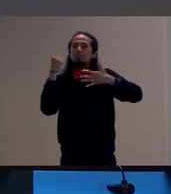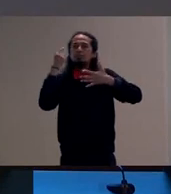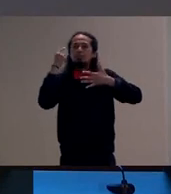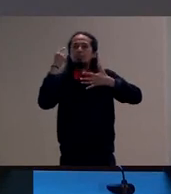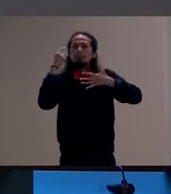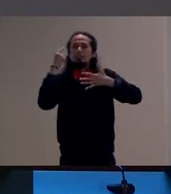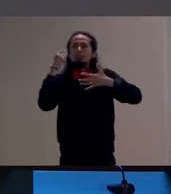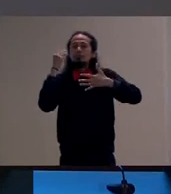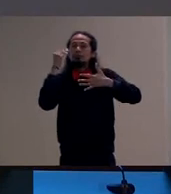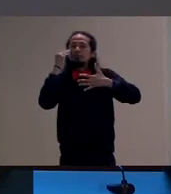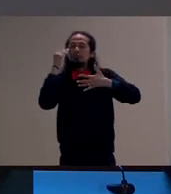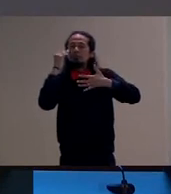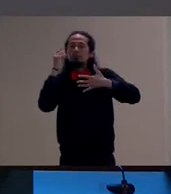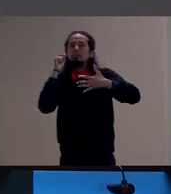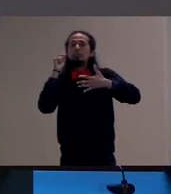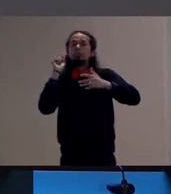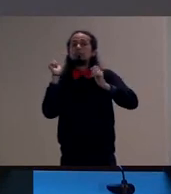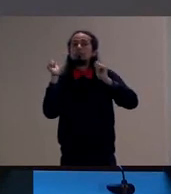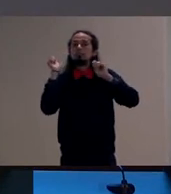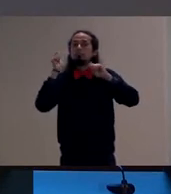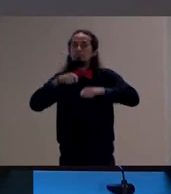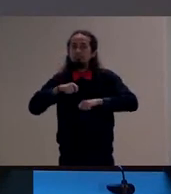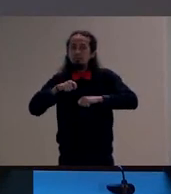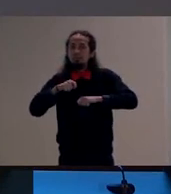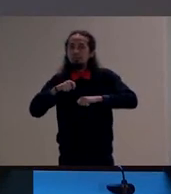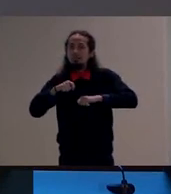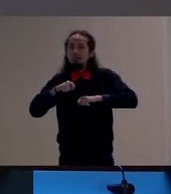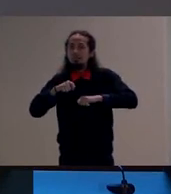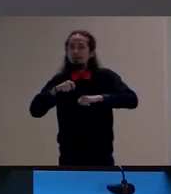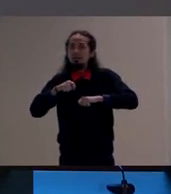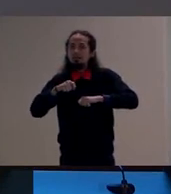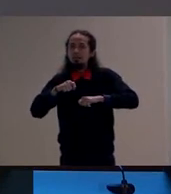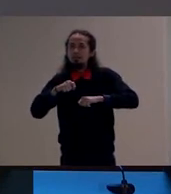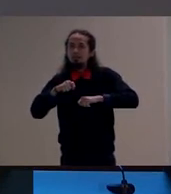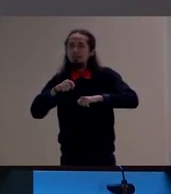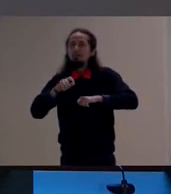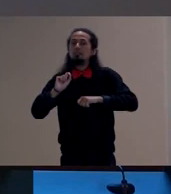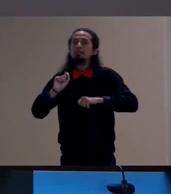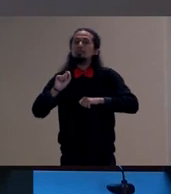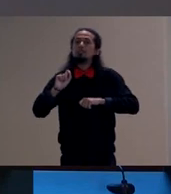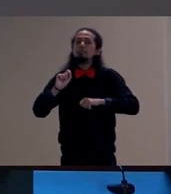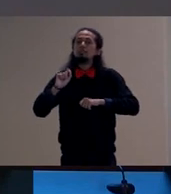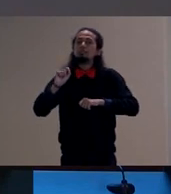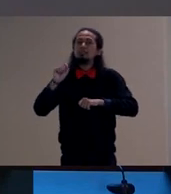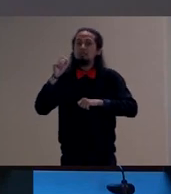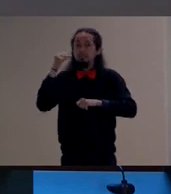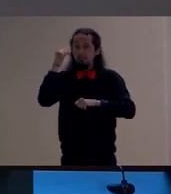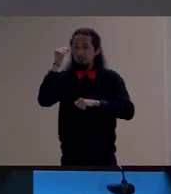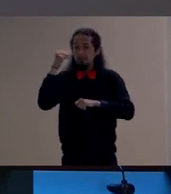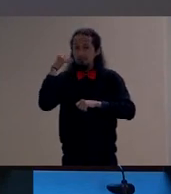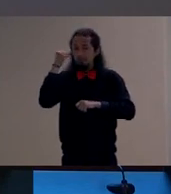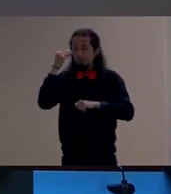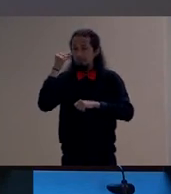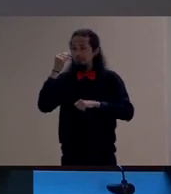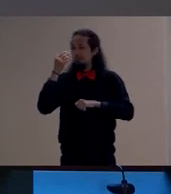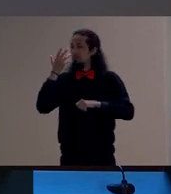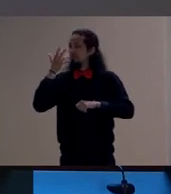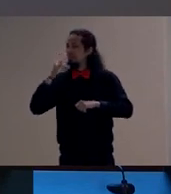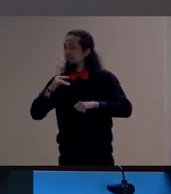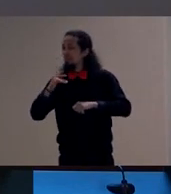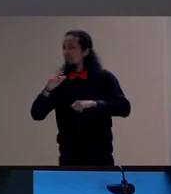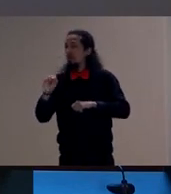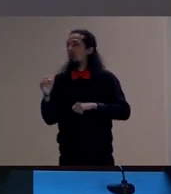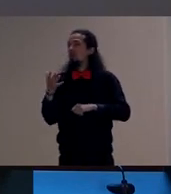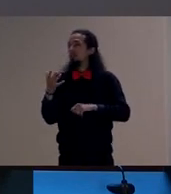proporcionar possibilitar então que as experiências infantis sejam realizadas nos espaços de